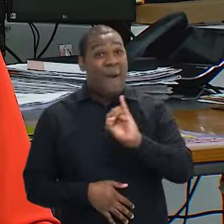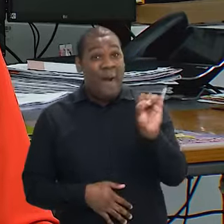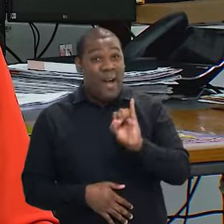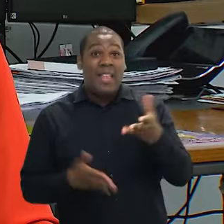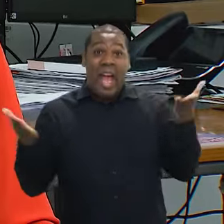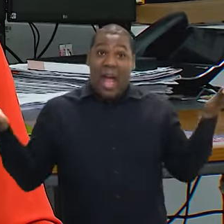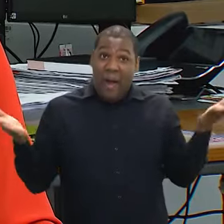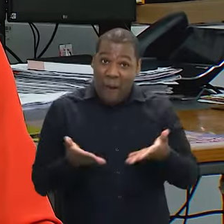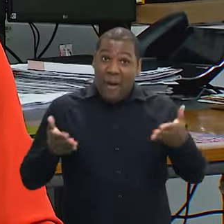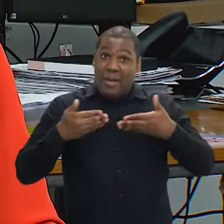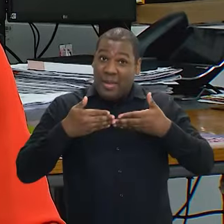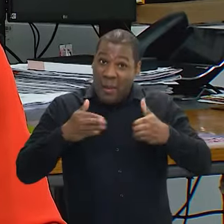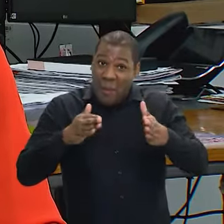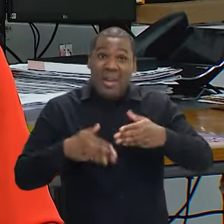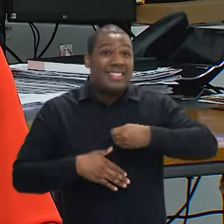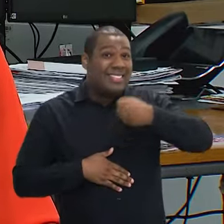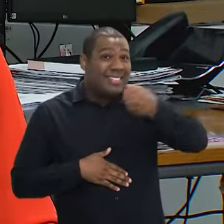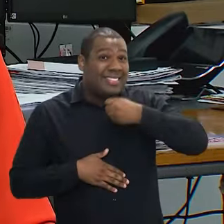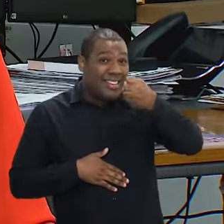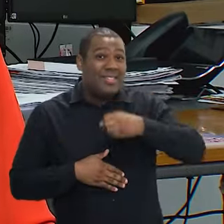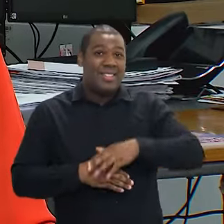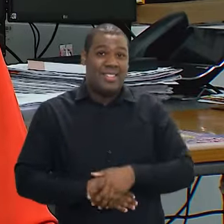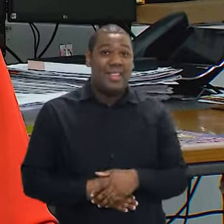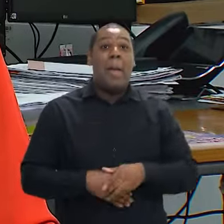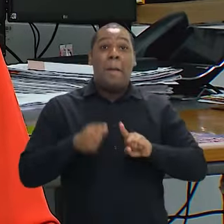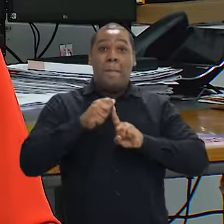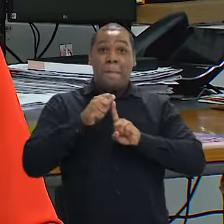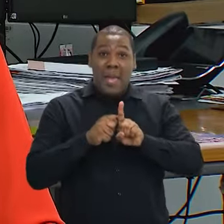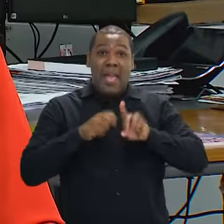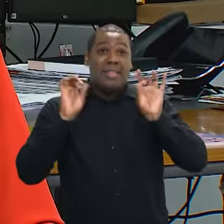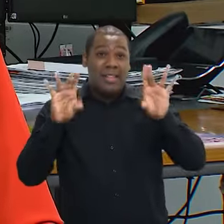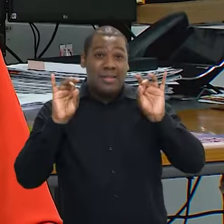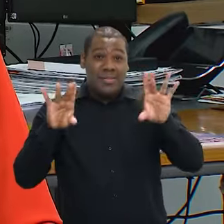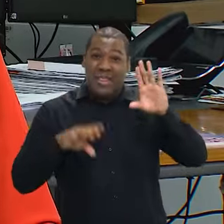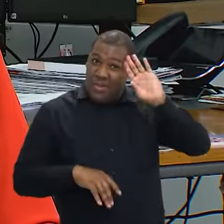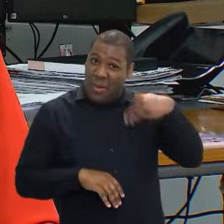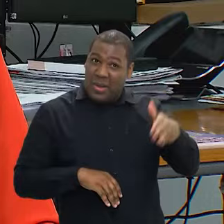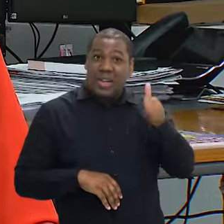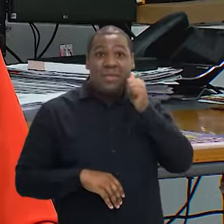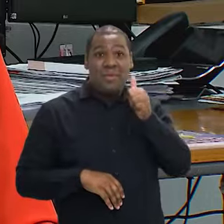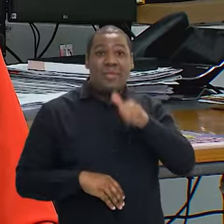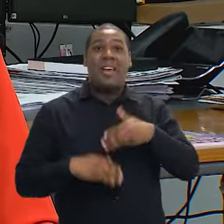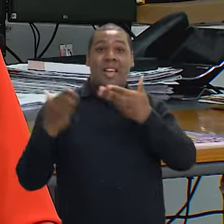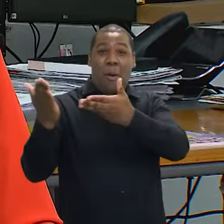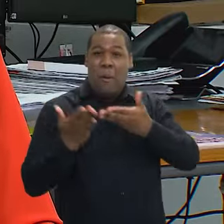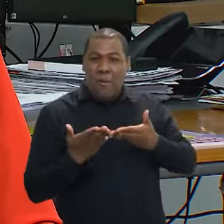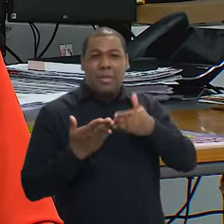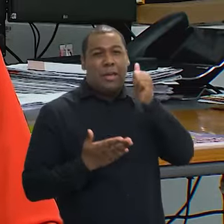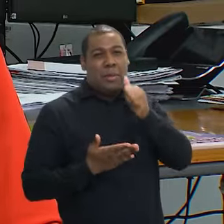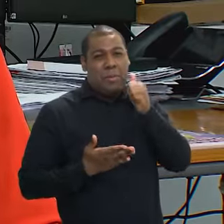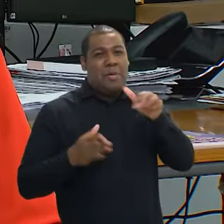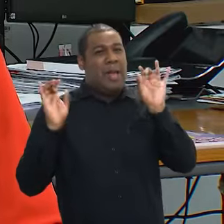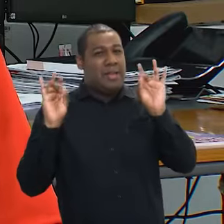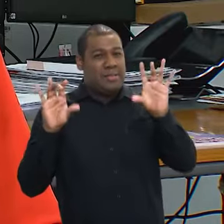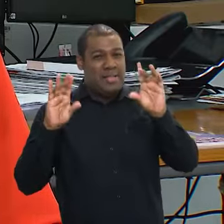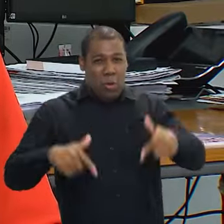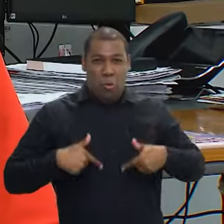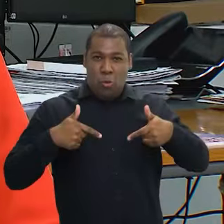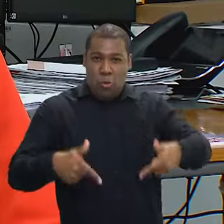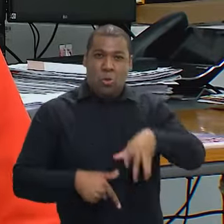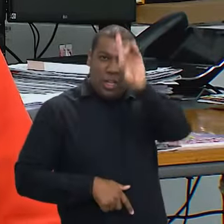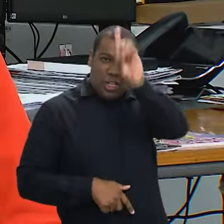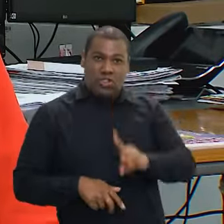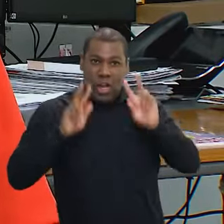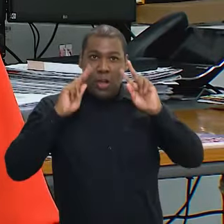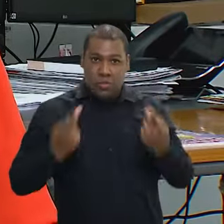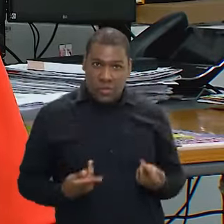Olá, começa agora mais um Brasil em Pauta e neste mês dedicado às mulheres, eu vou conversar com uma pessoa muito especial na